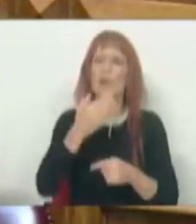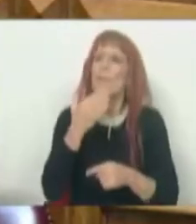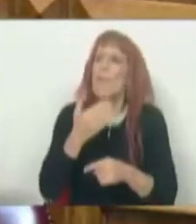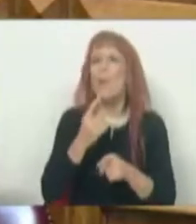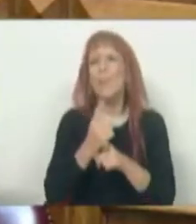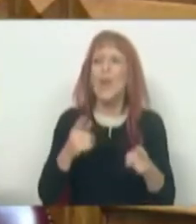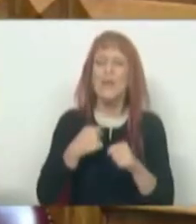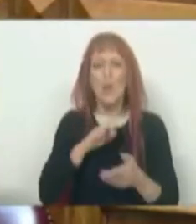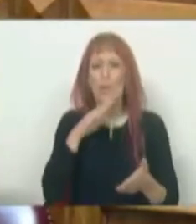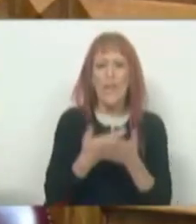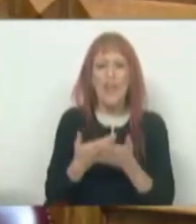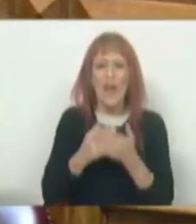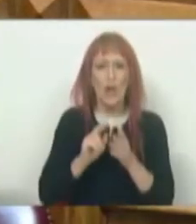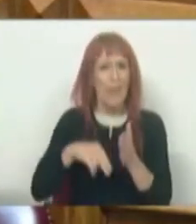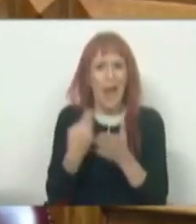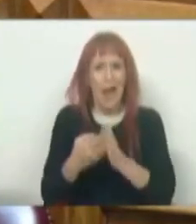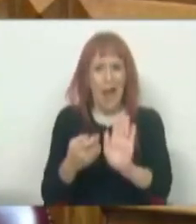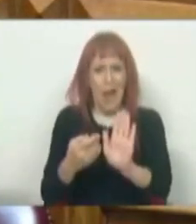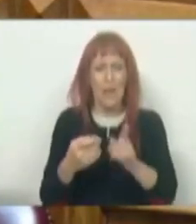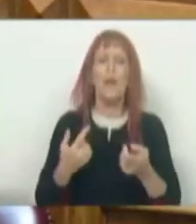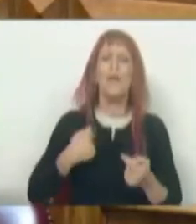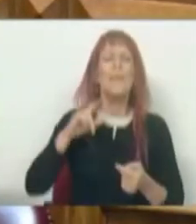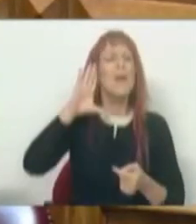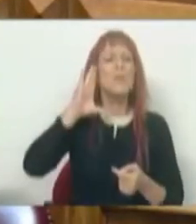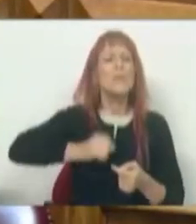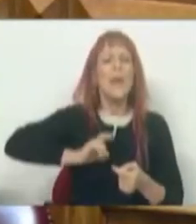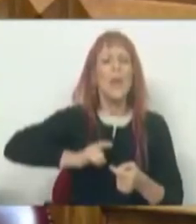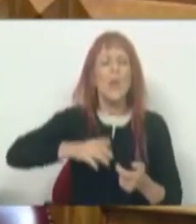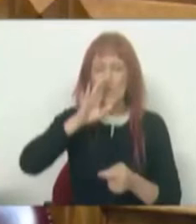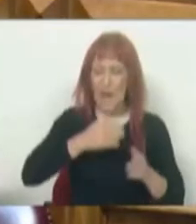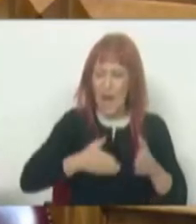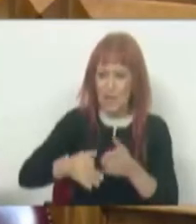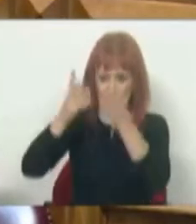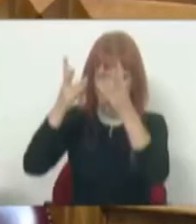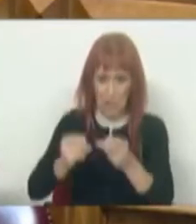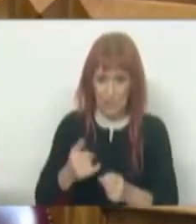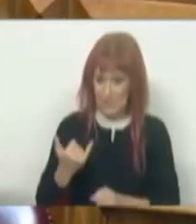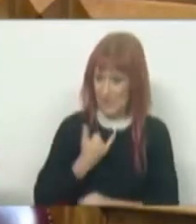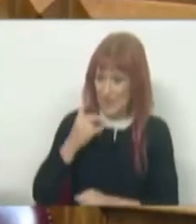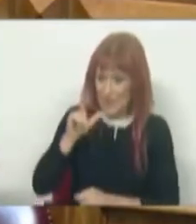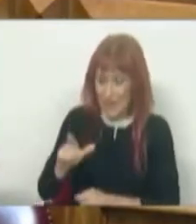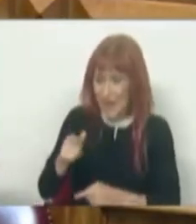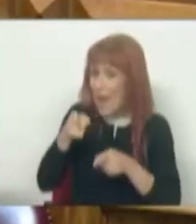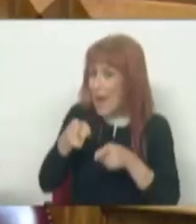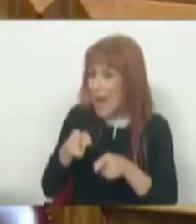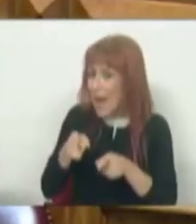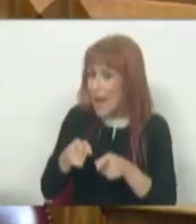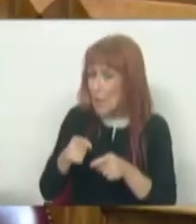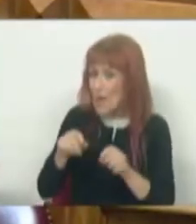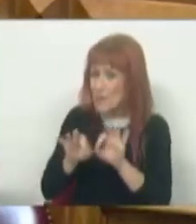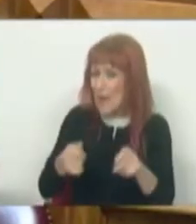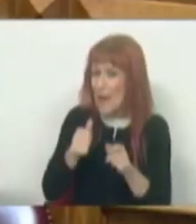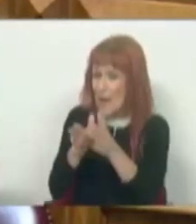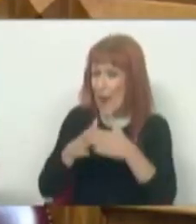de não deixarmos a economia cair. O que eu não sei, no entanto, é se a estratégia orçamental da iniciativa liberal é a do Reino Unido,